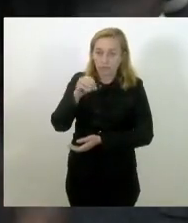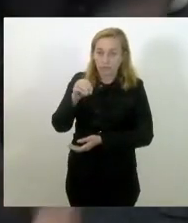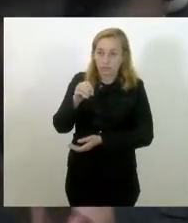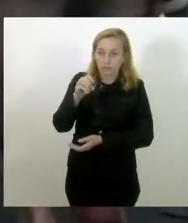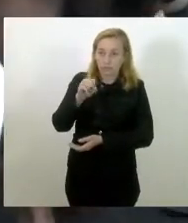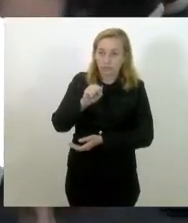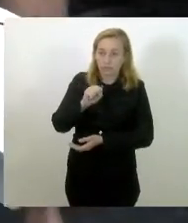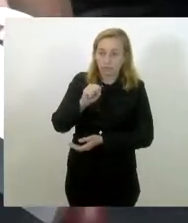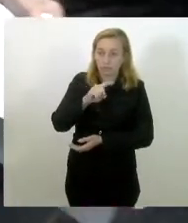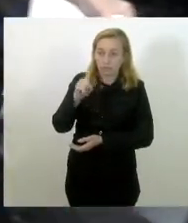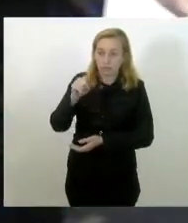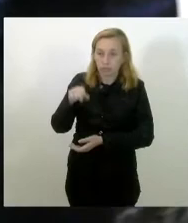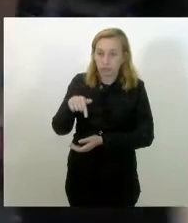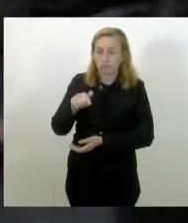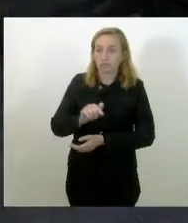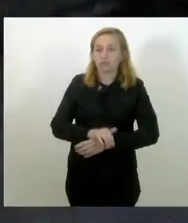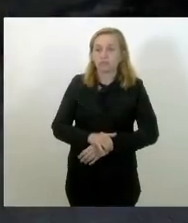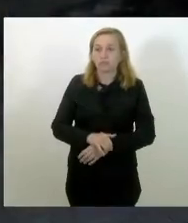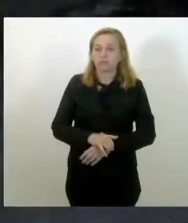amigo. Todos nós.